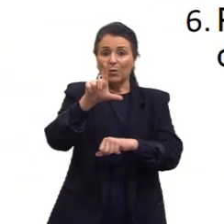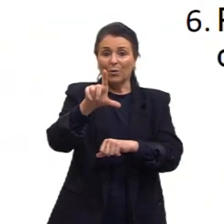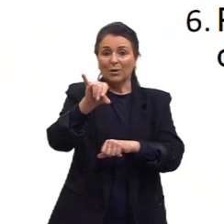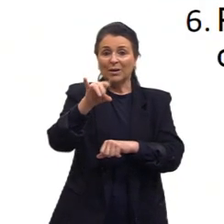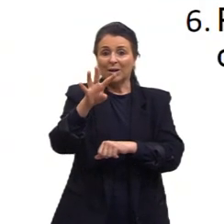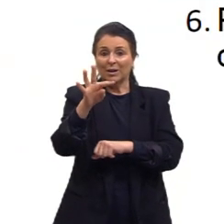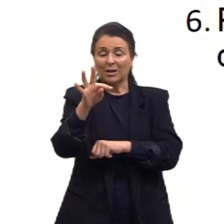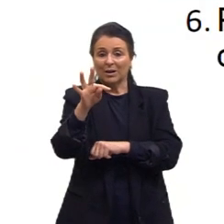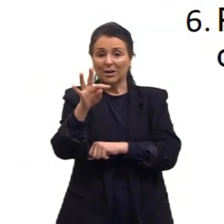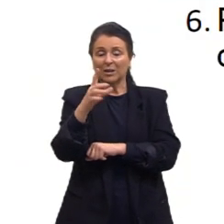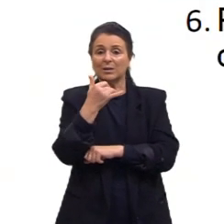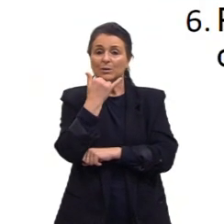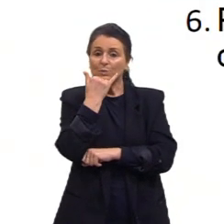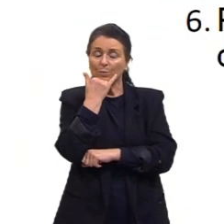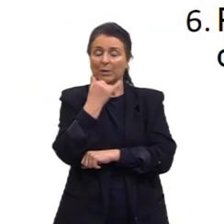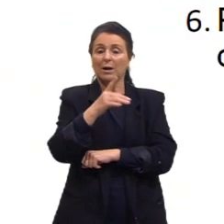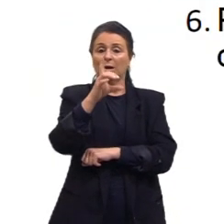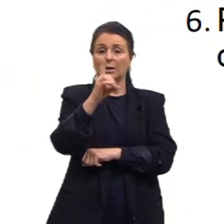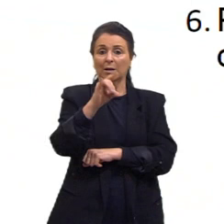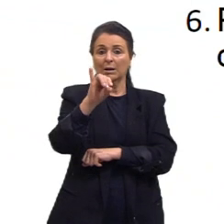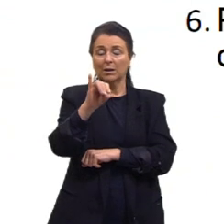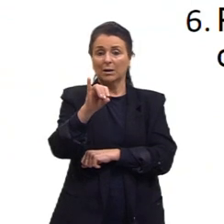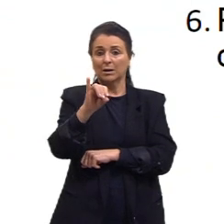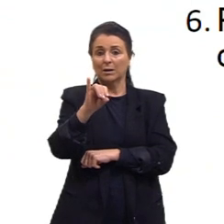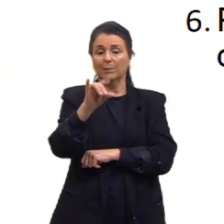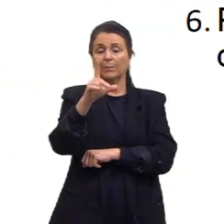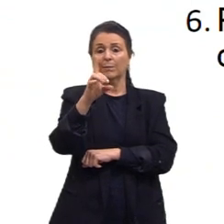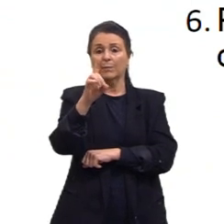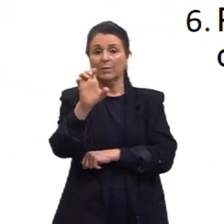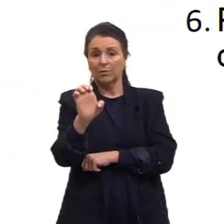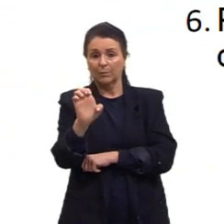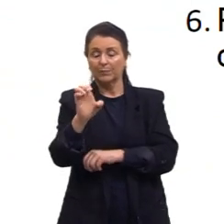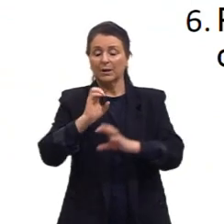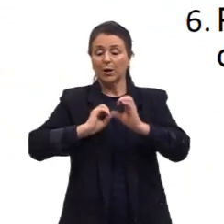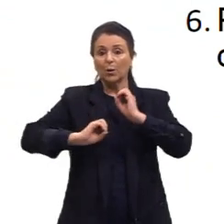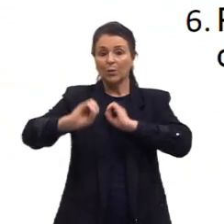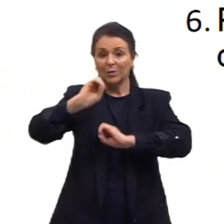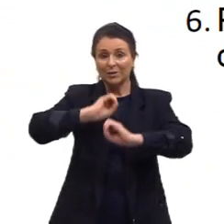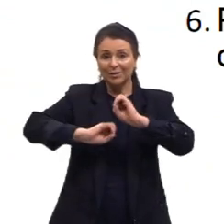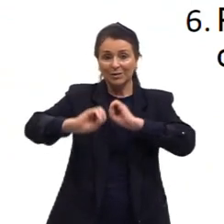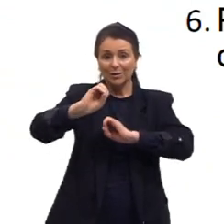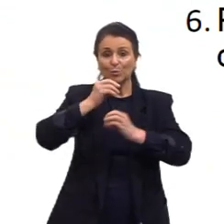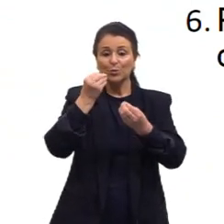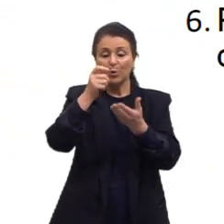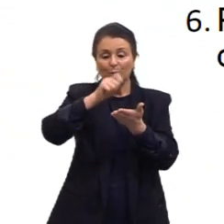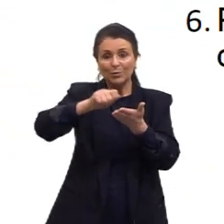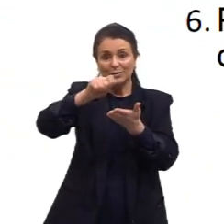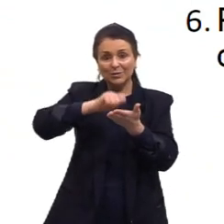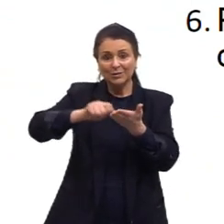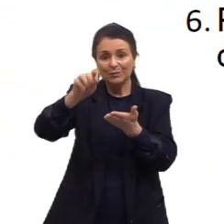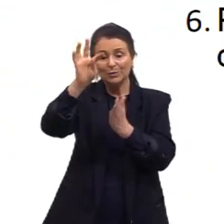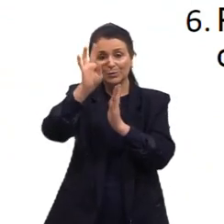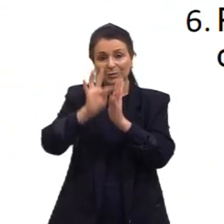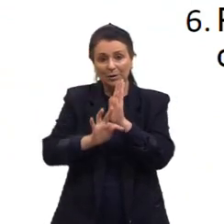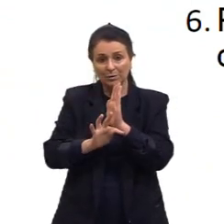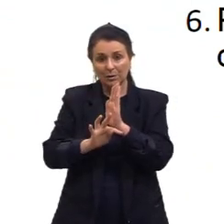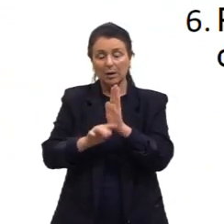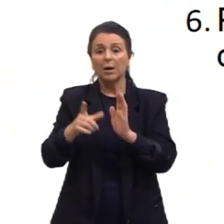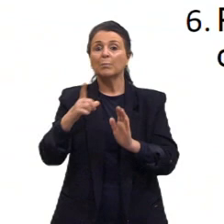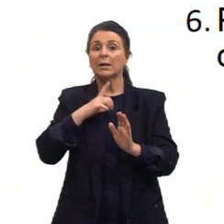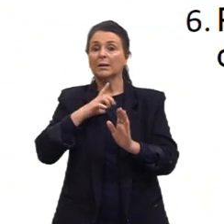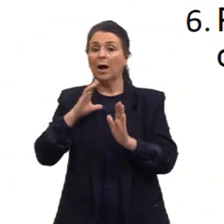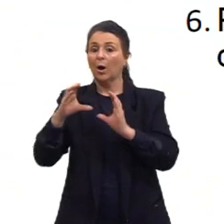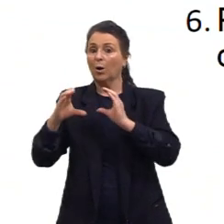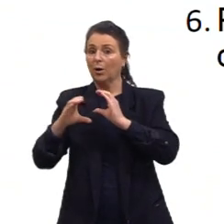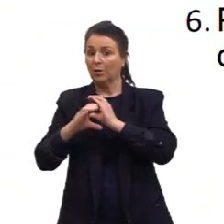que nada mais é do que a orientação para a escrita desse texto jornalístico. Para que ele esteja de maneira completa,